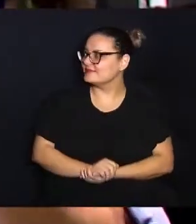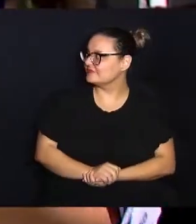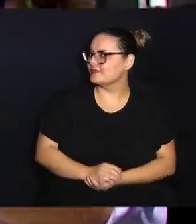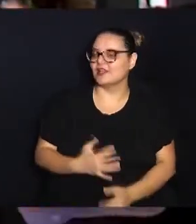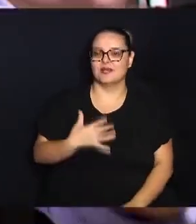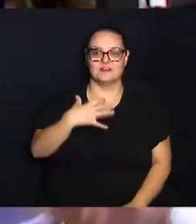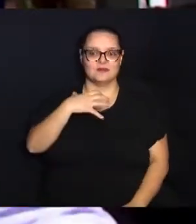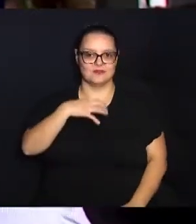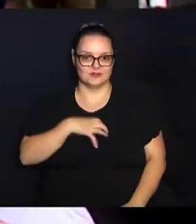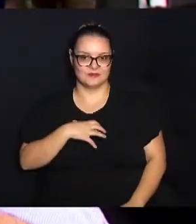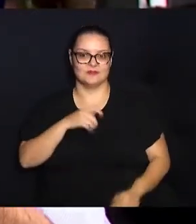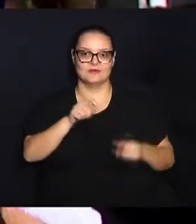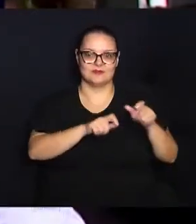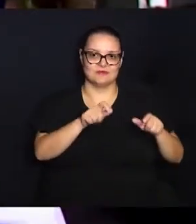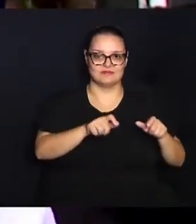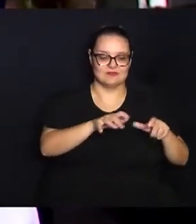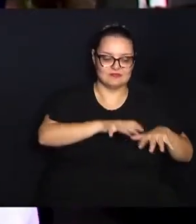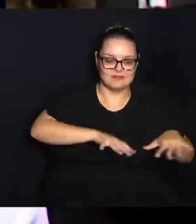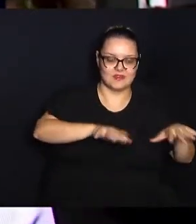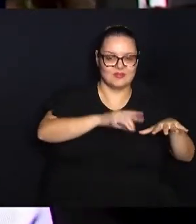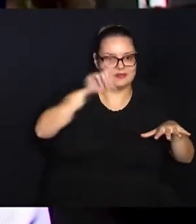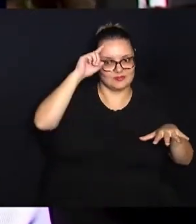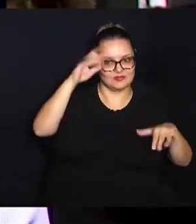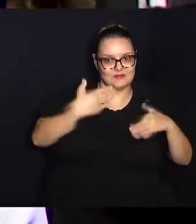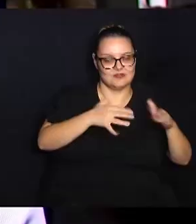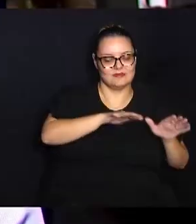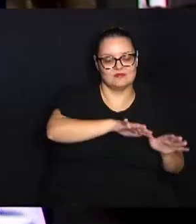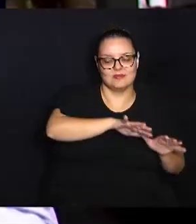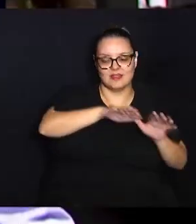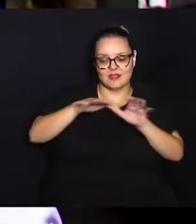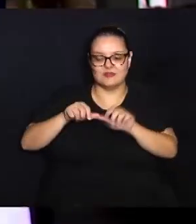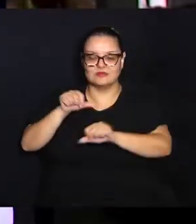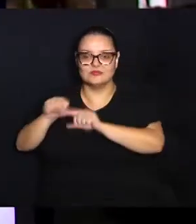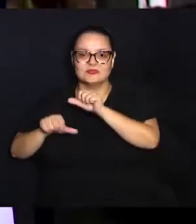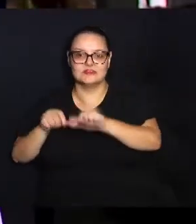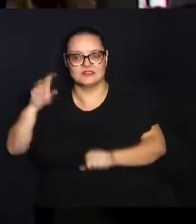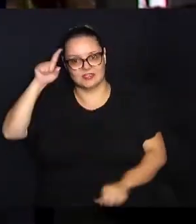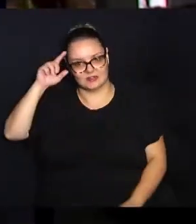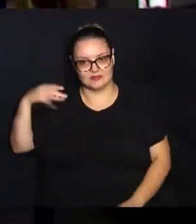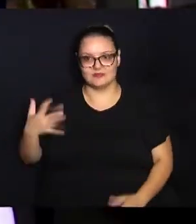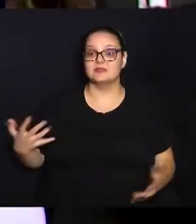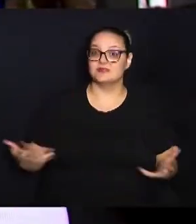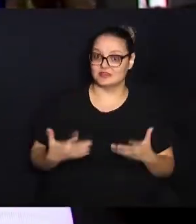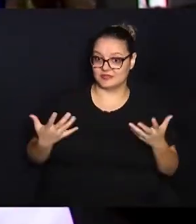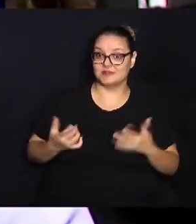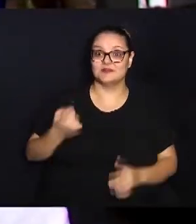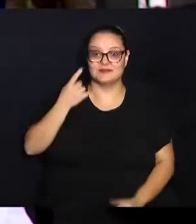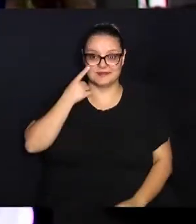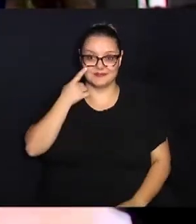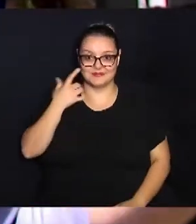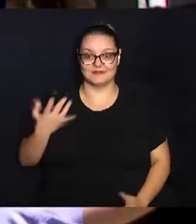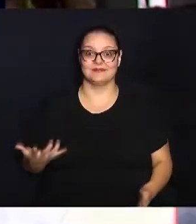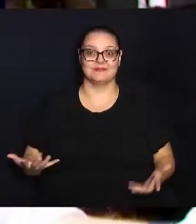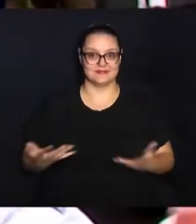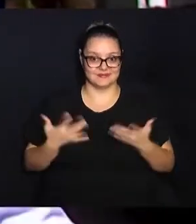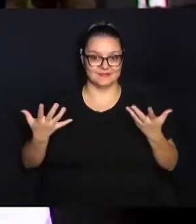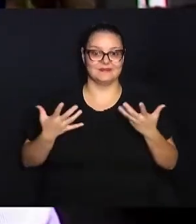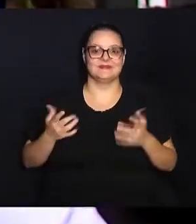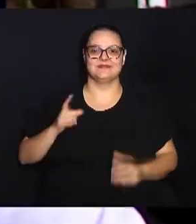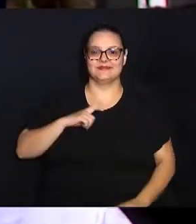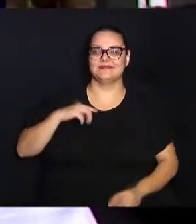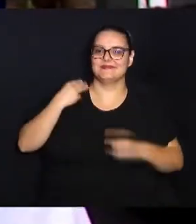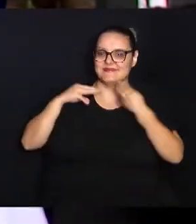o pessoal um pouco da sua rotina e eles sentem mais motivados. vê que o pessoal está bem animado, tem